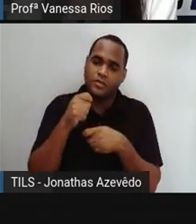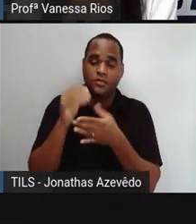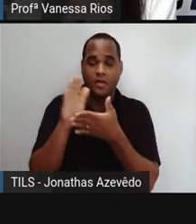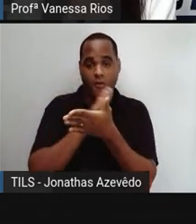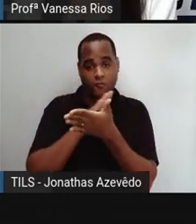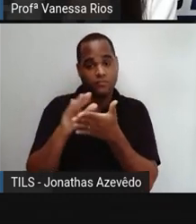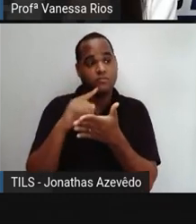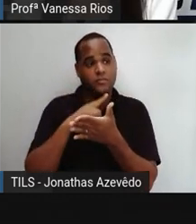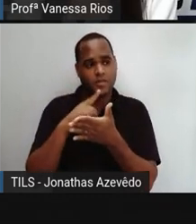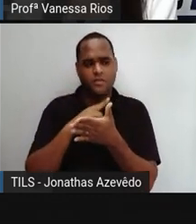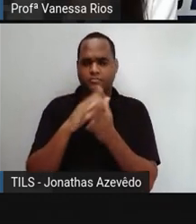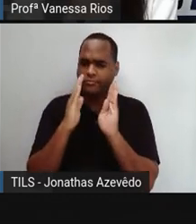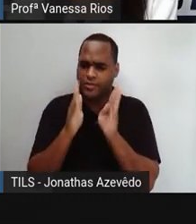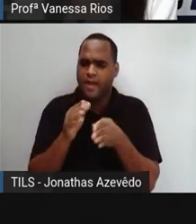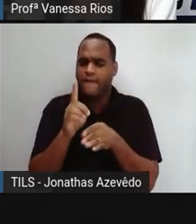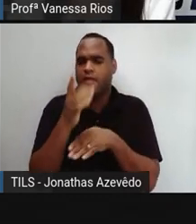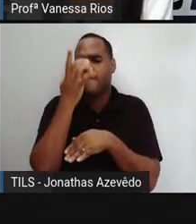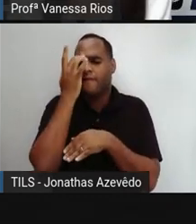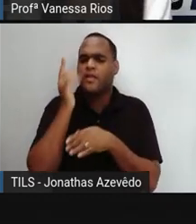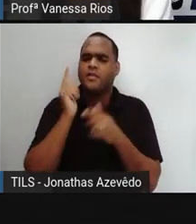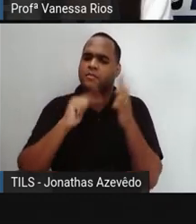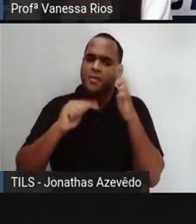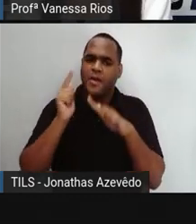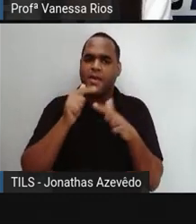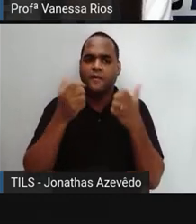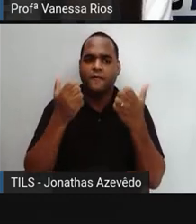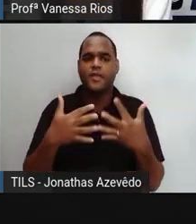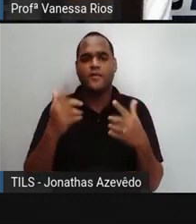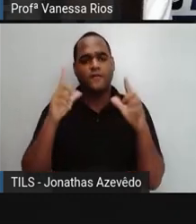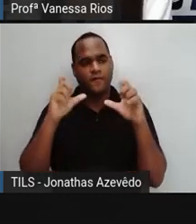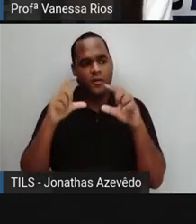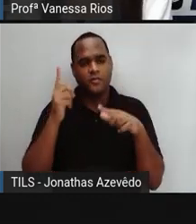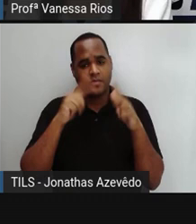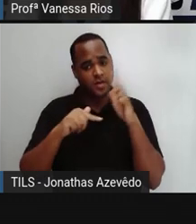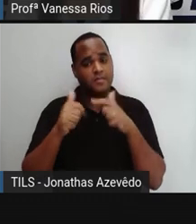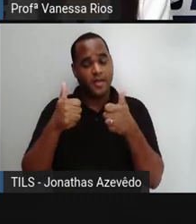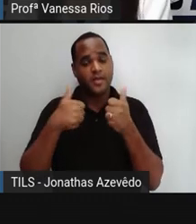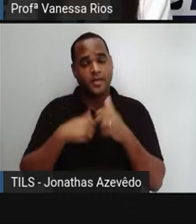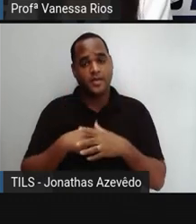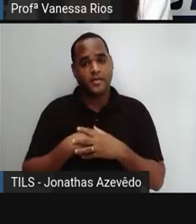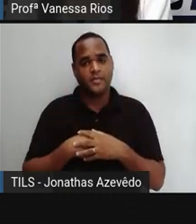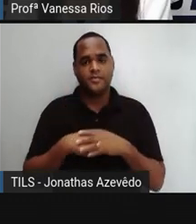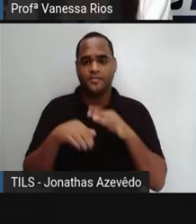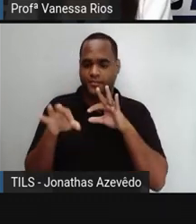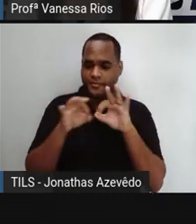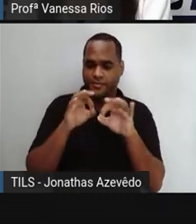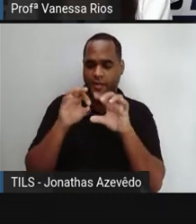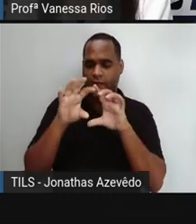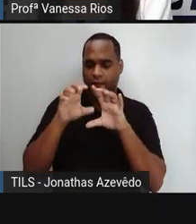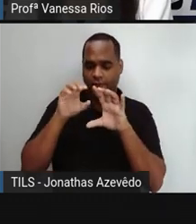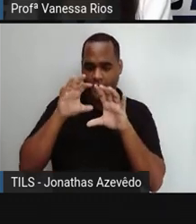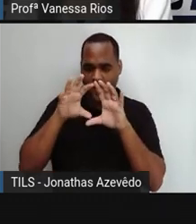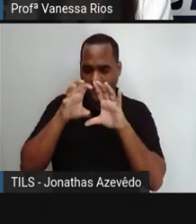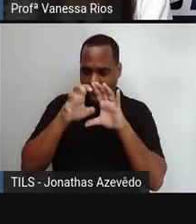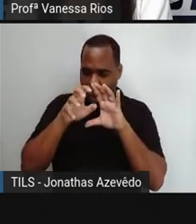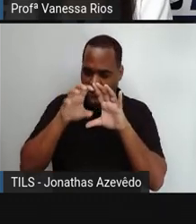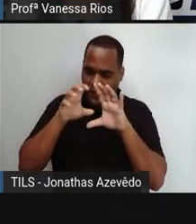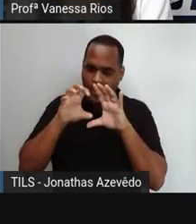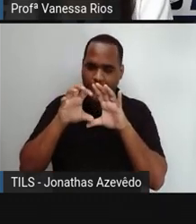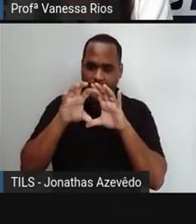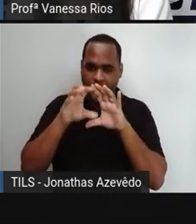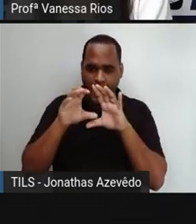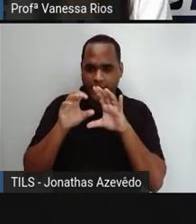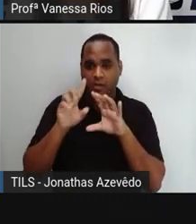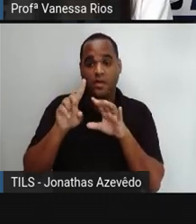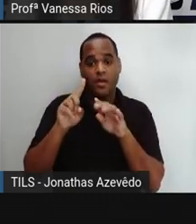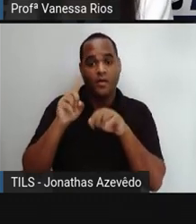têm essa função, então vai facilitar na hora de você fotografar. Ajuste o foco, não deixe o foco se ajustar no